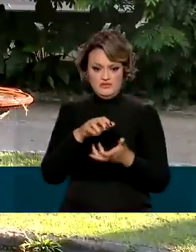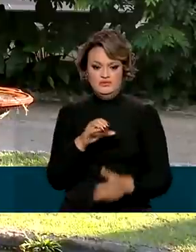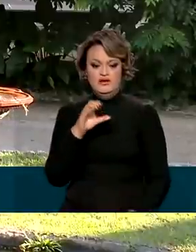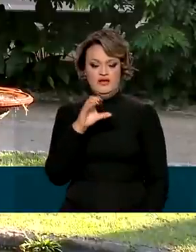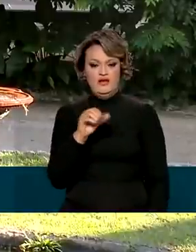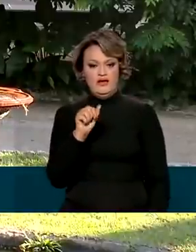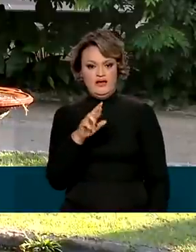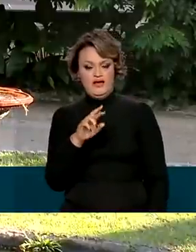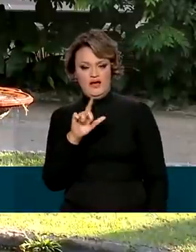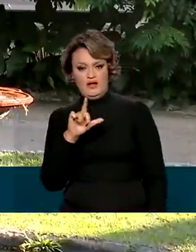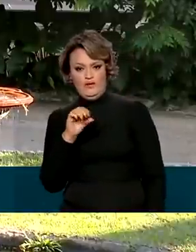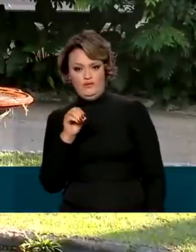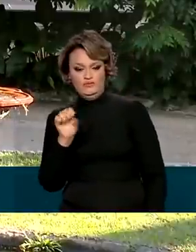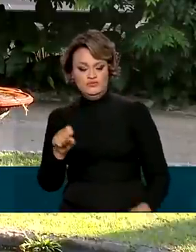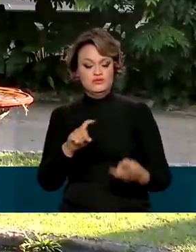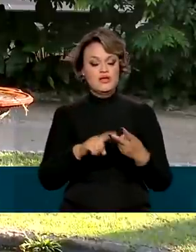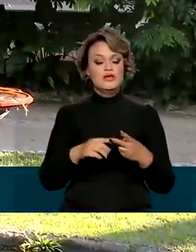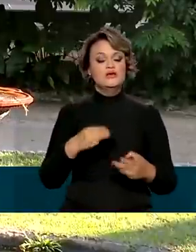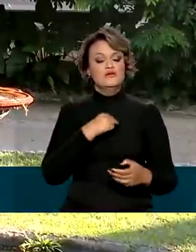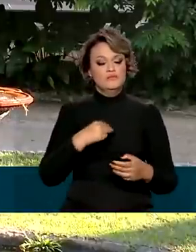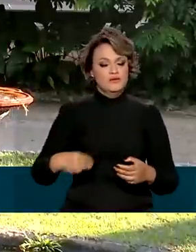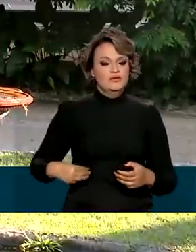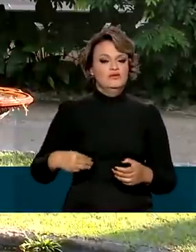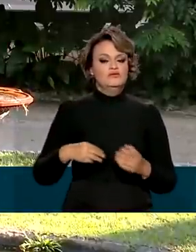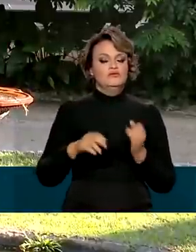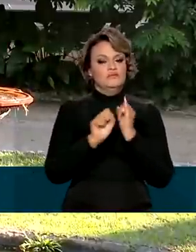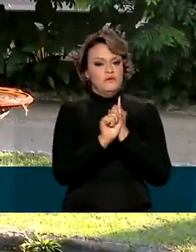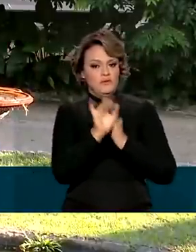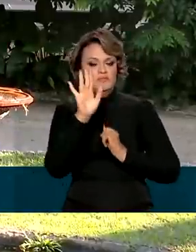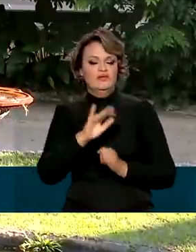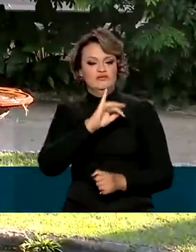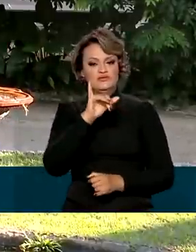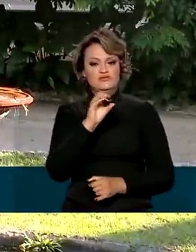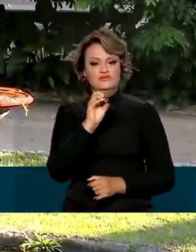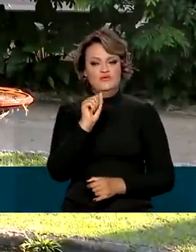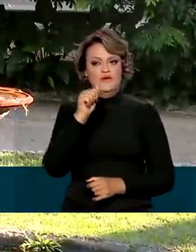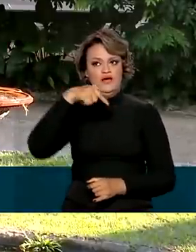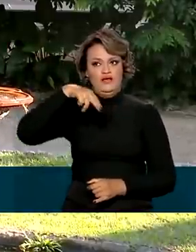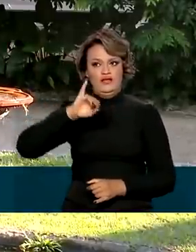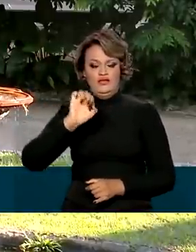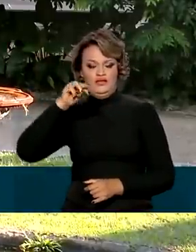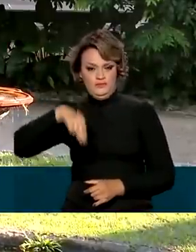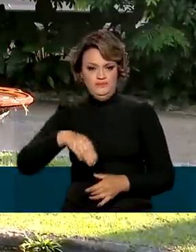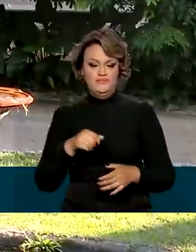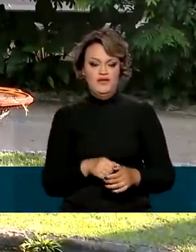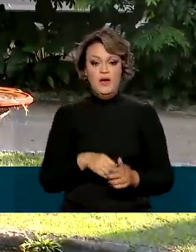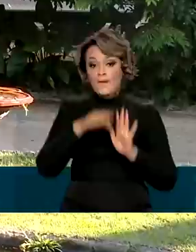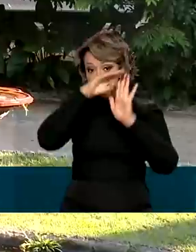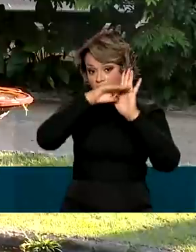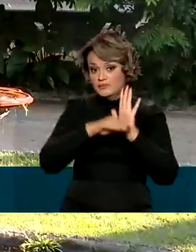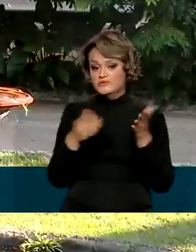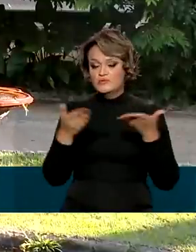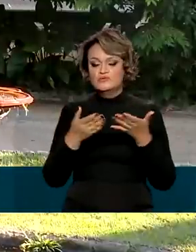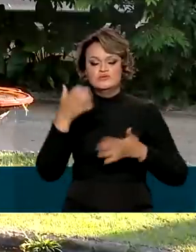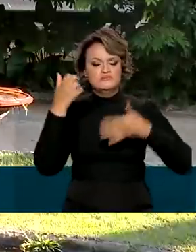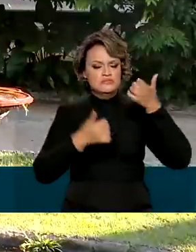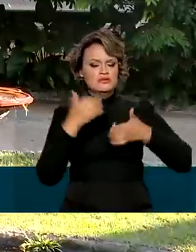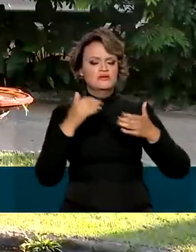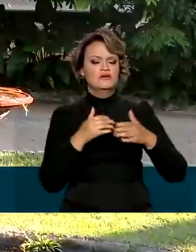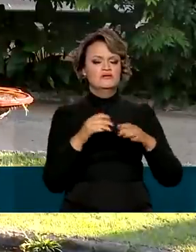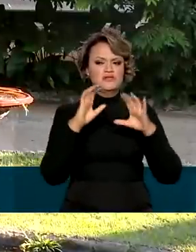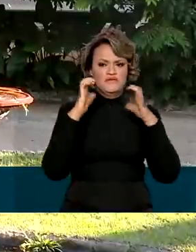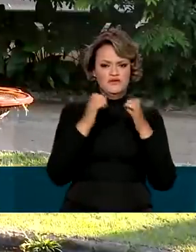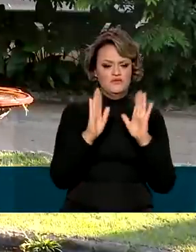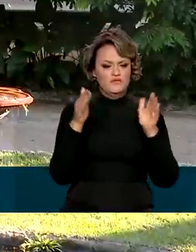Carlos França, e também o ministro do Meio Ambiente, Joaquim Leite. A programação de hoje tem painéis sobre diversos eventos